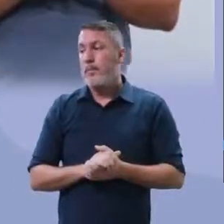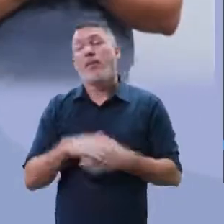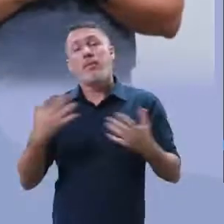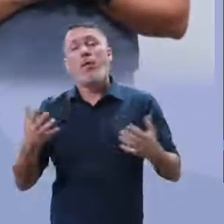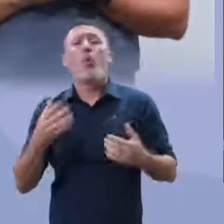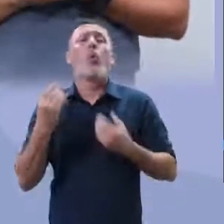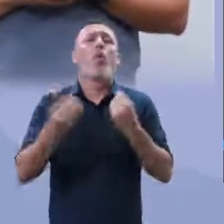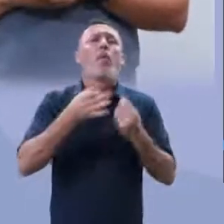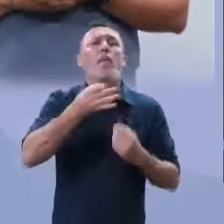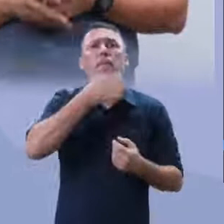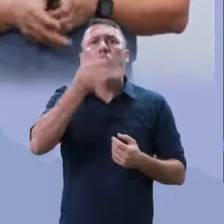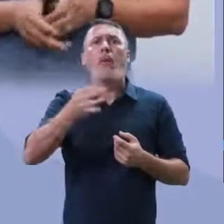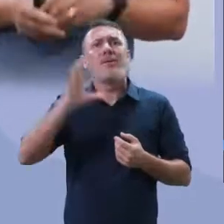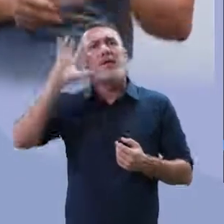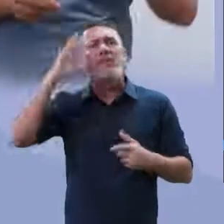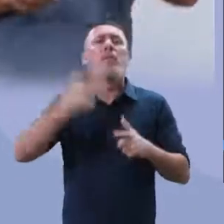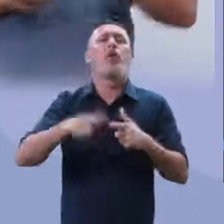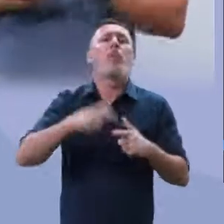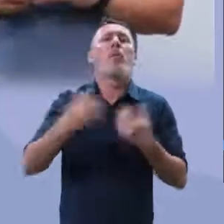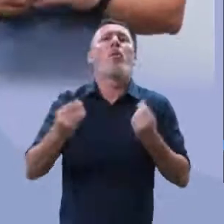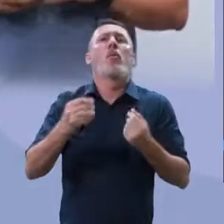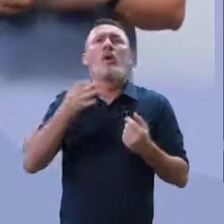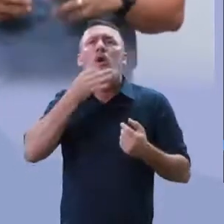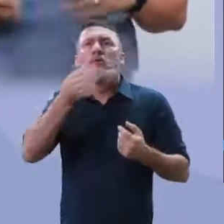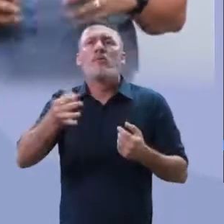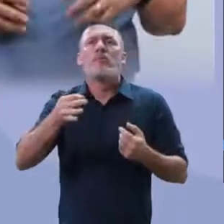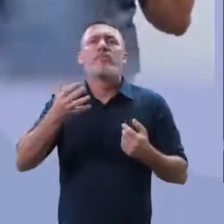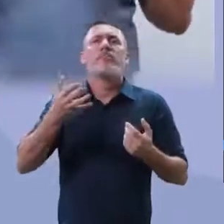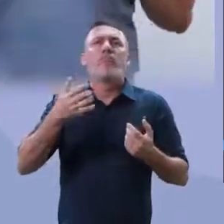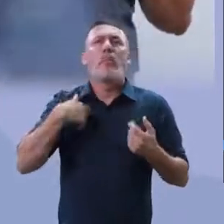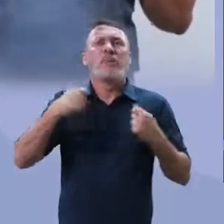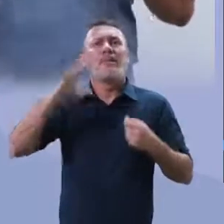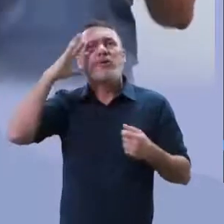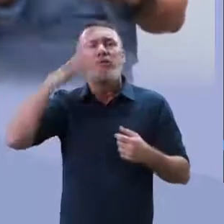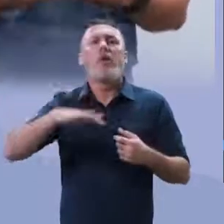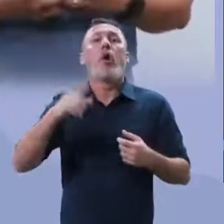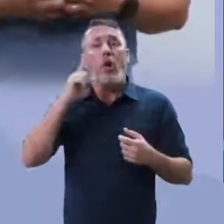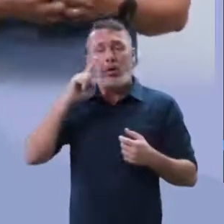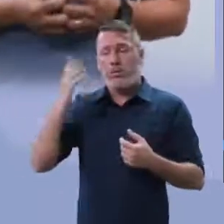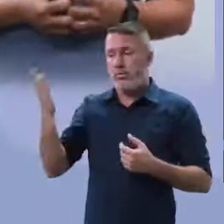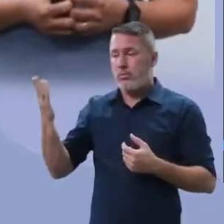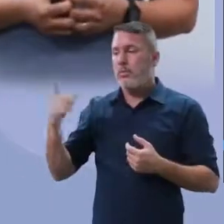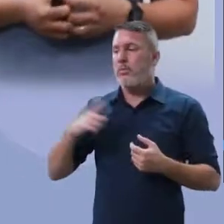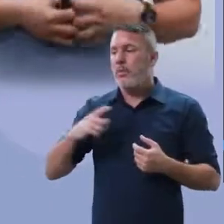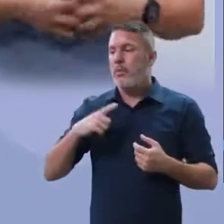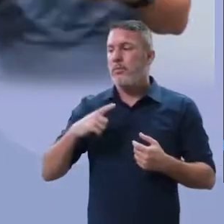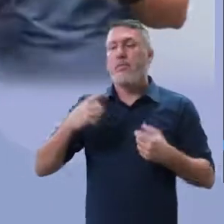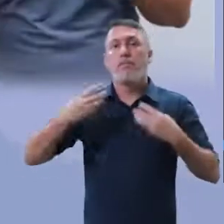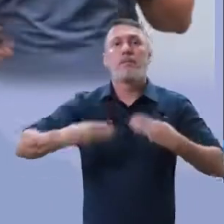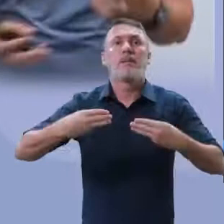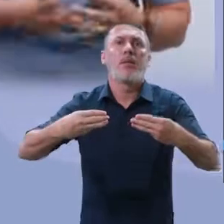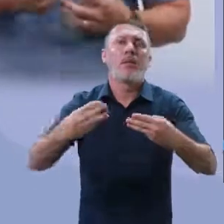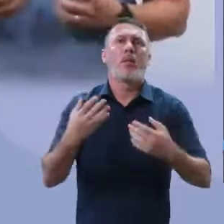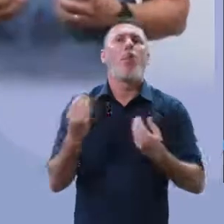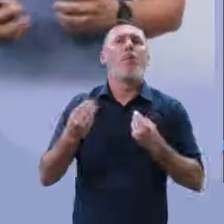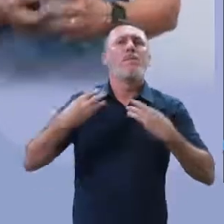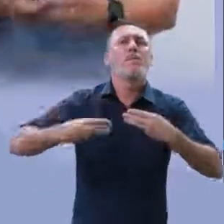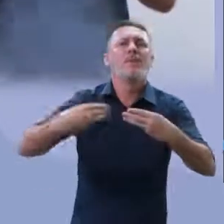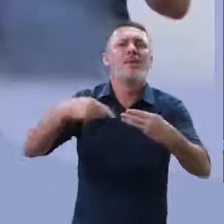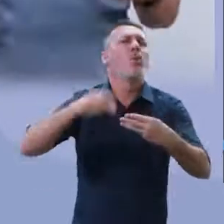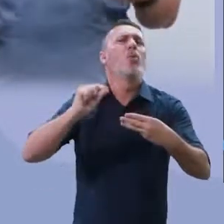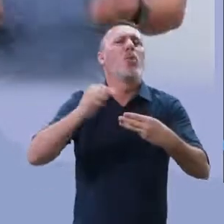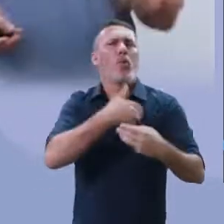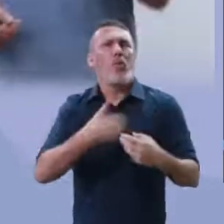E para resolver essa problemática que nós temos ali, vou deixar para vocês. Como que o Ministério da Comunicação pode fazer? O que ele pode divulgar as